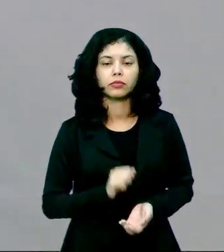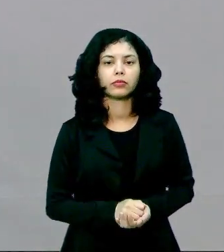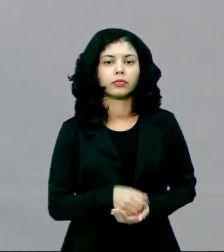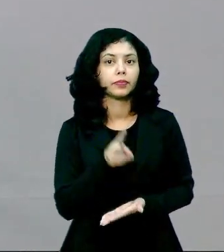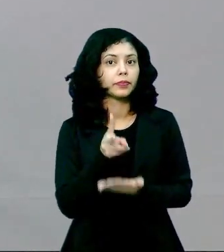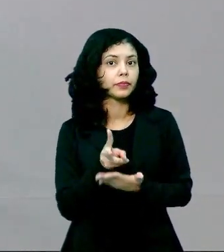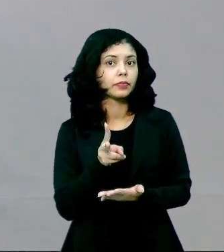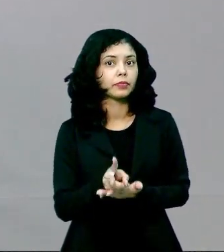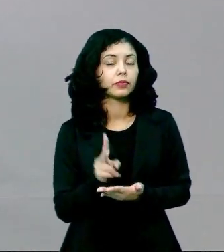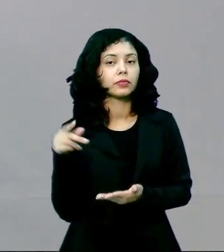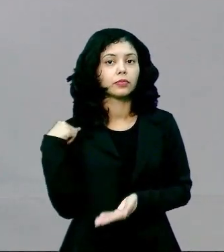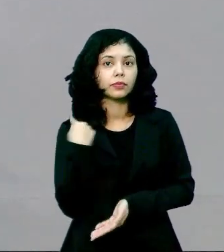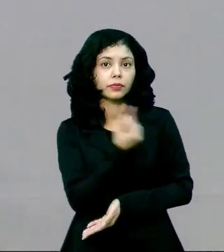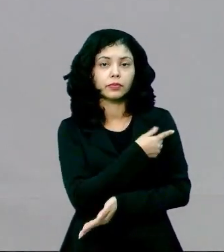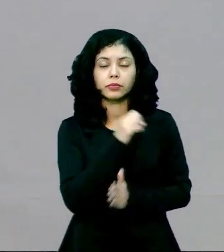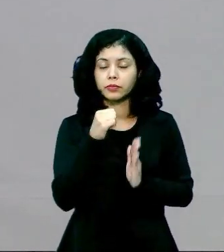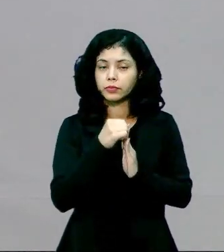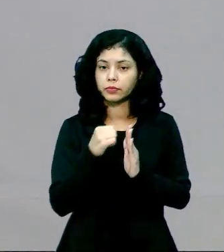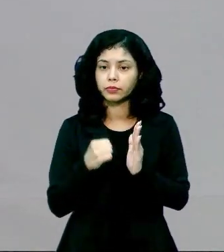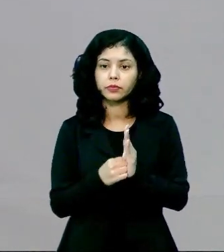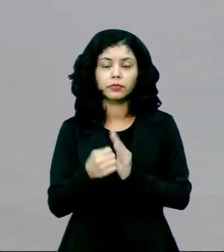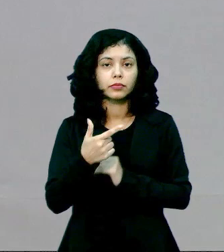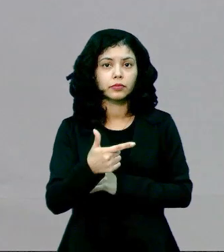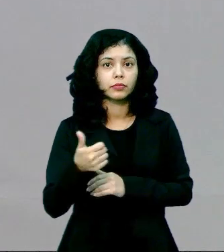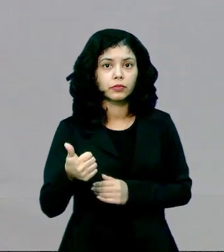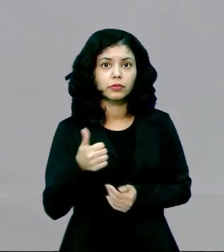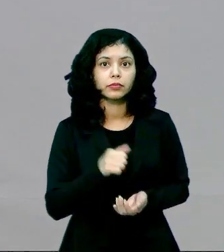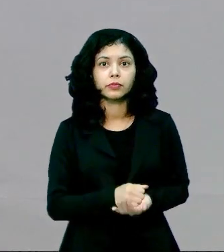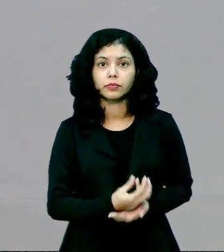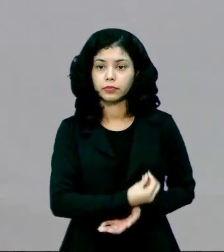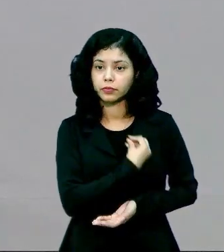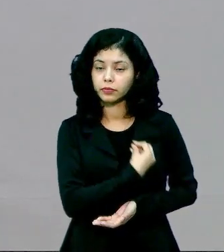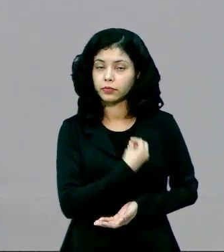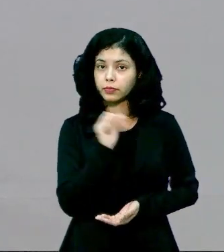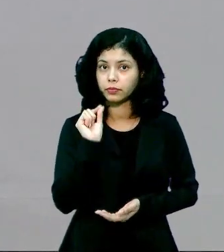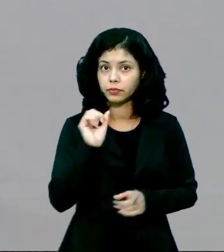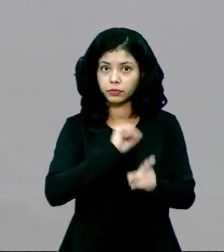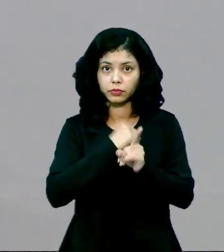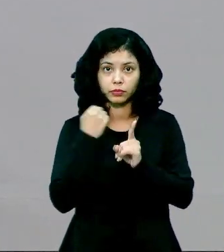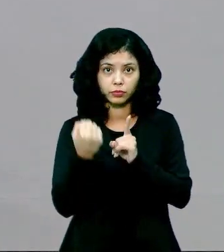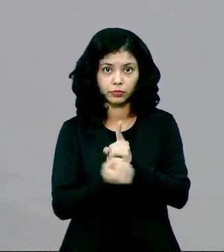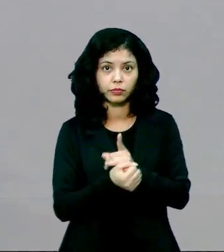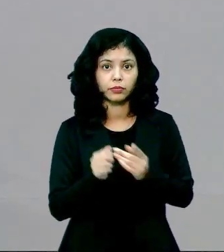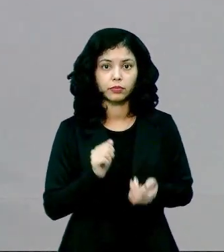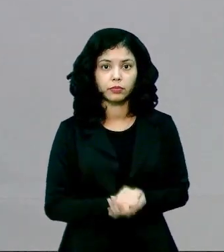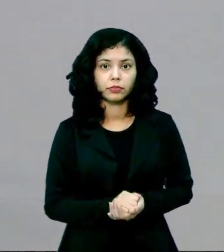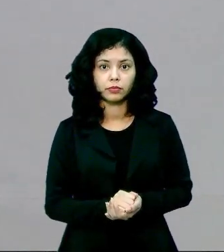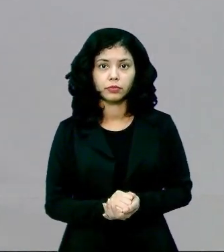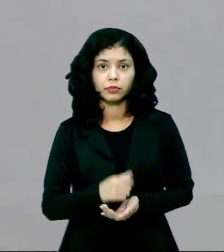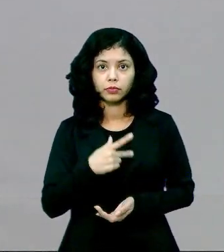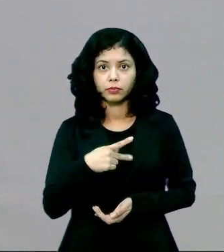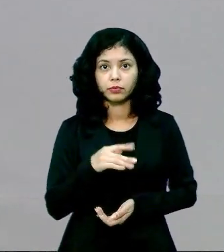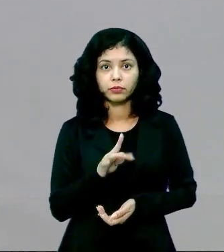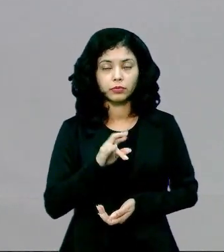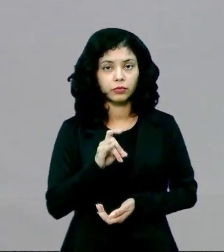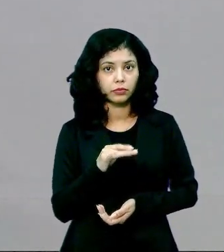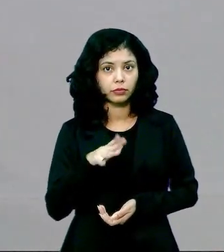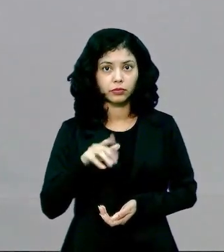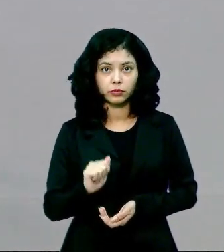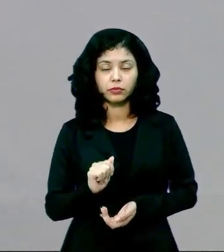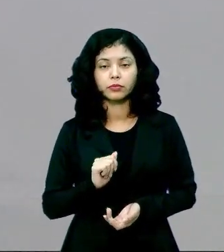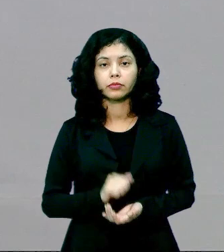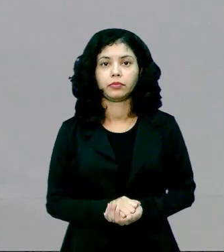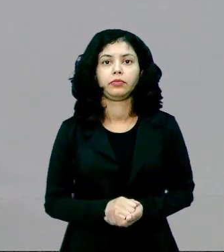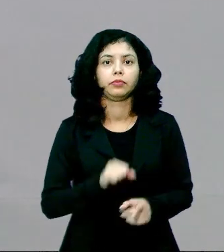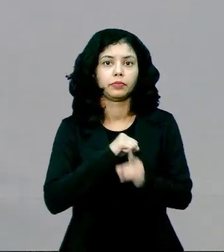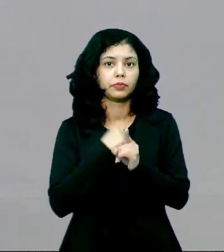Mesmo nós estando no século XXI, nós vivemos uma sociedade eminentemente patriarcal, em